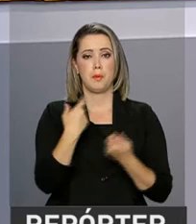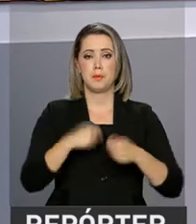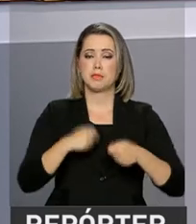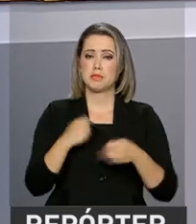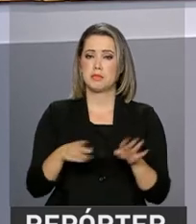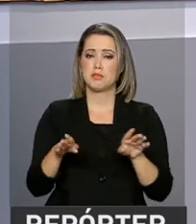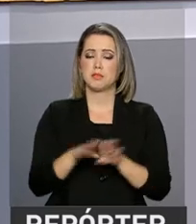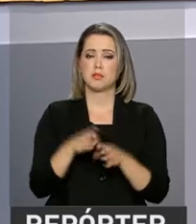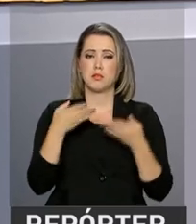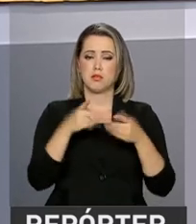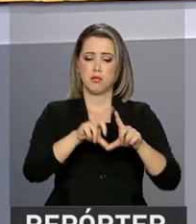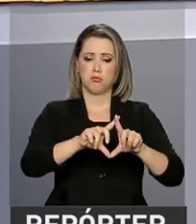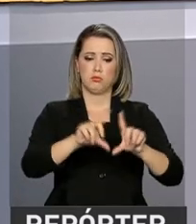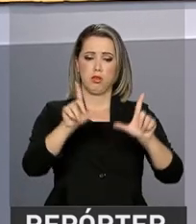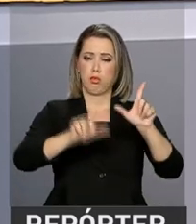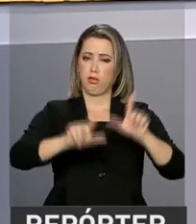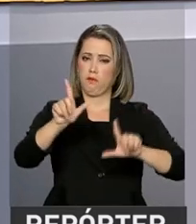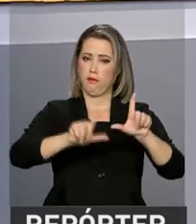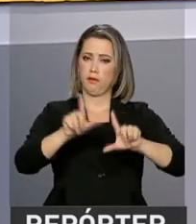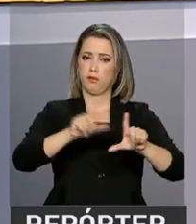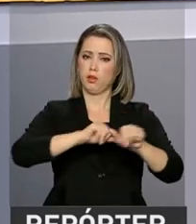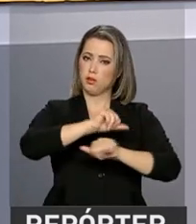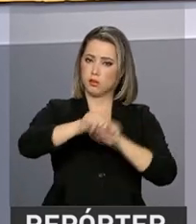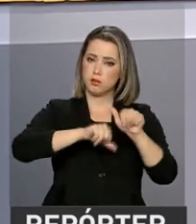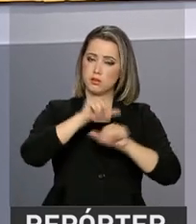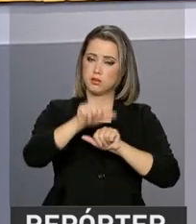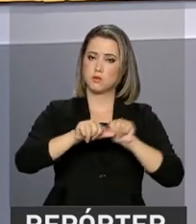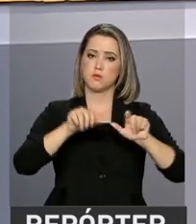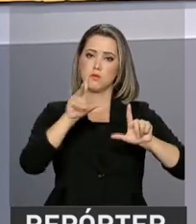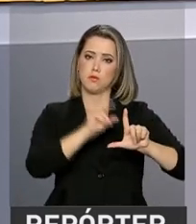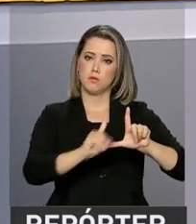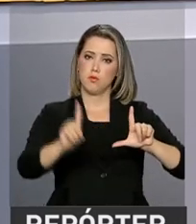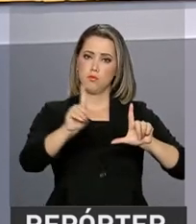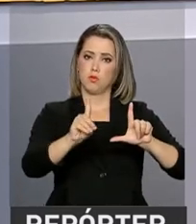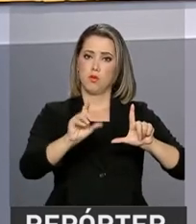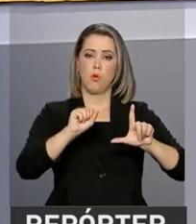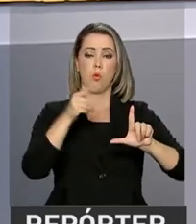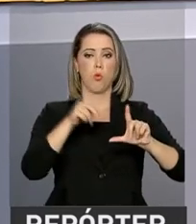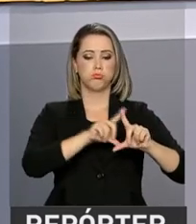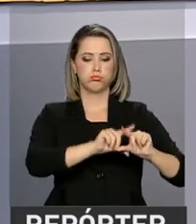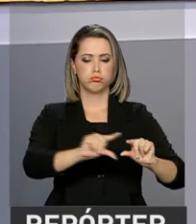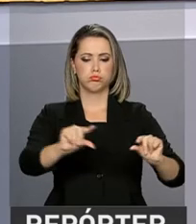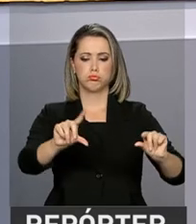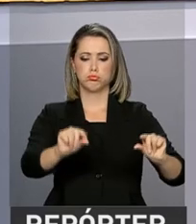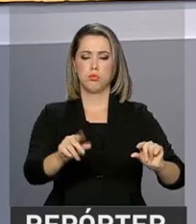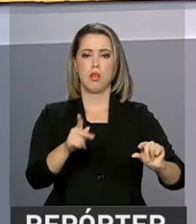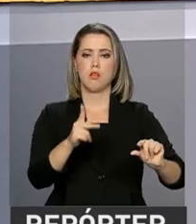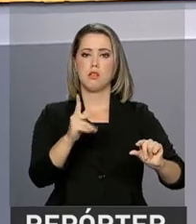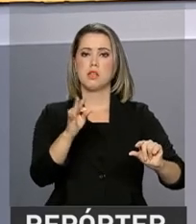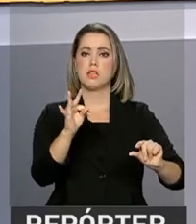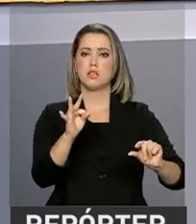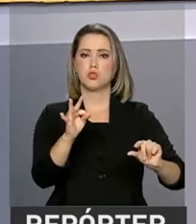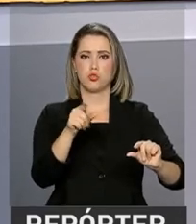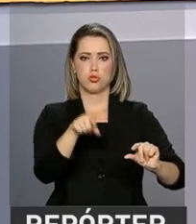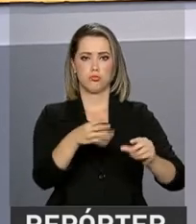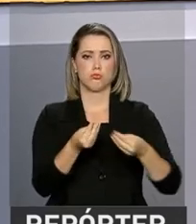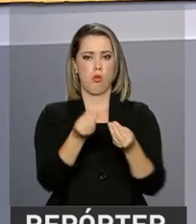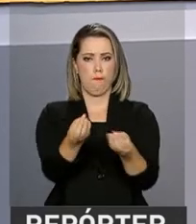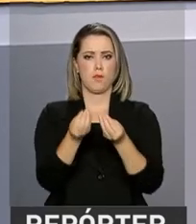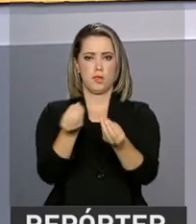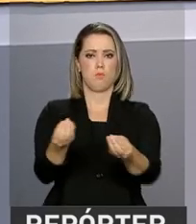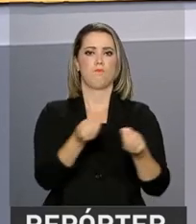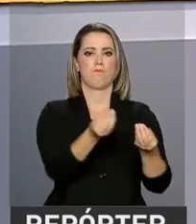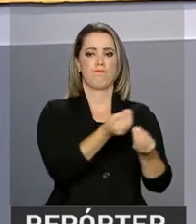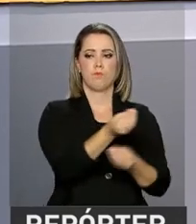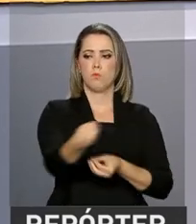precisam ter um aparelho de televisão com conversor embutido ou colocar um conversor. Kits são distribuídos de graça para